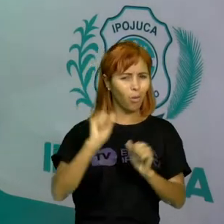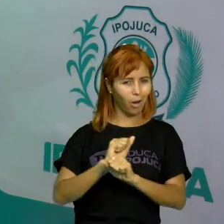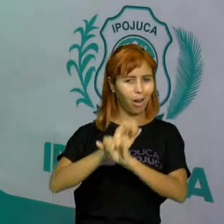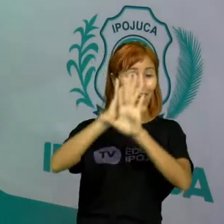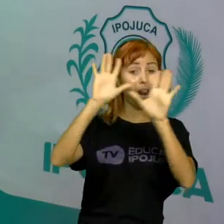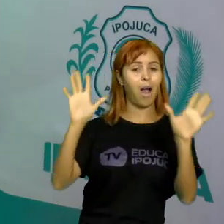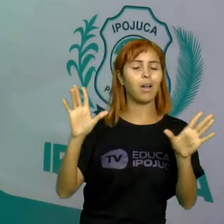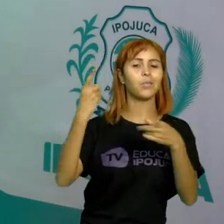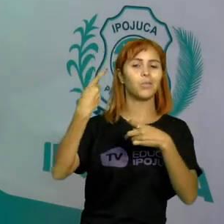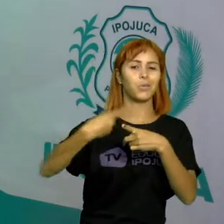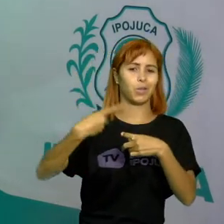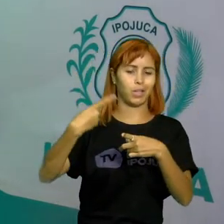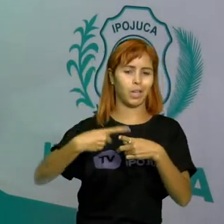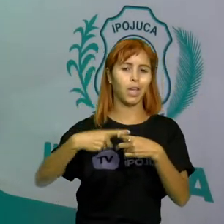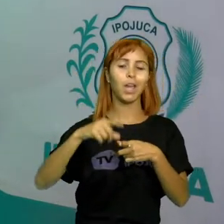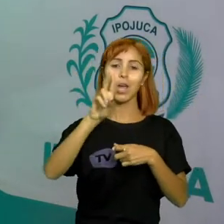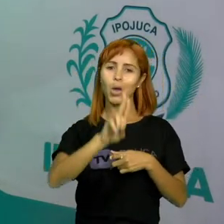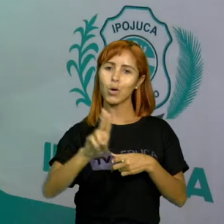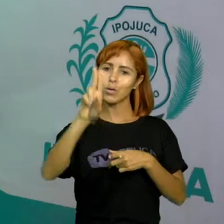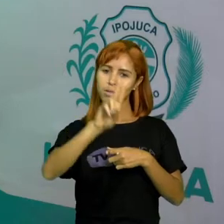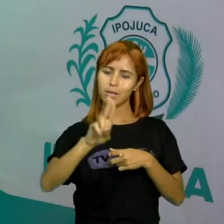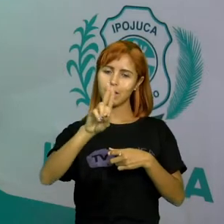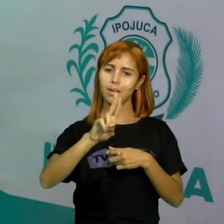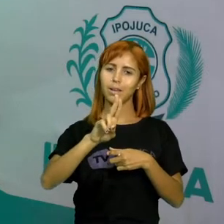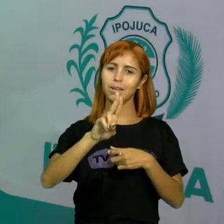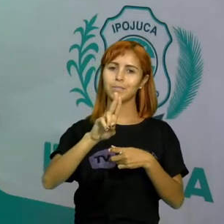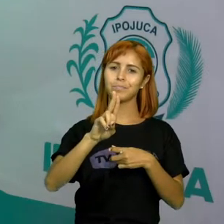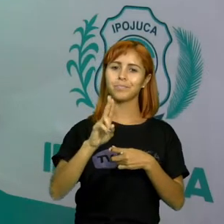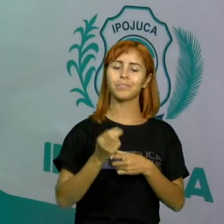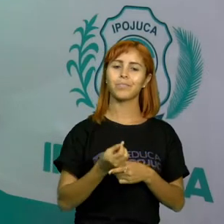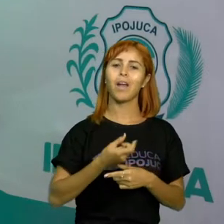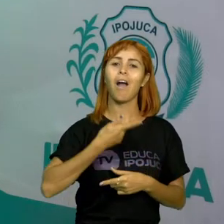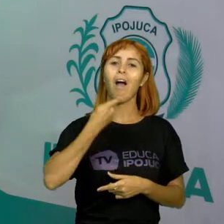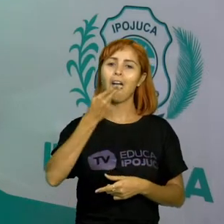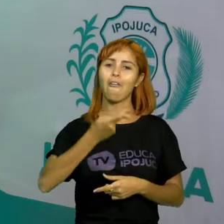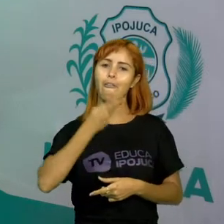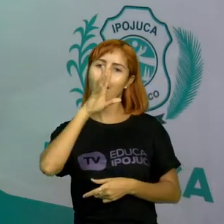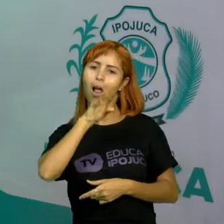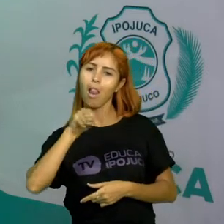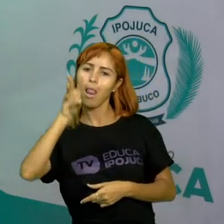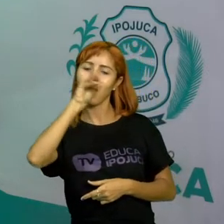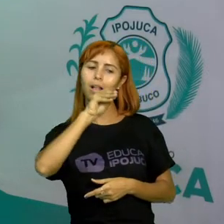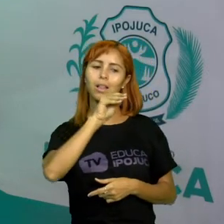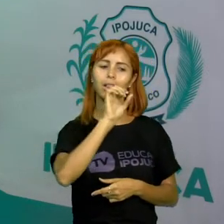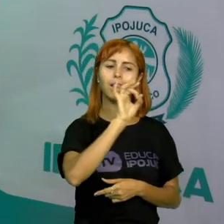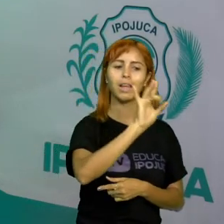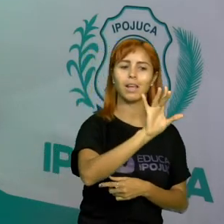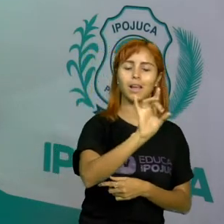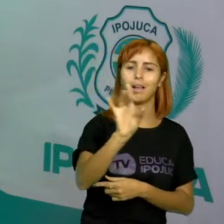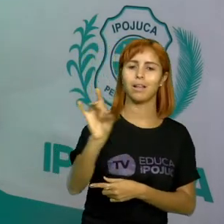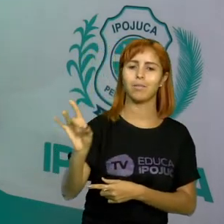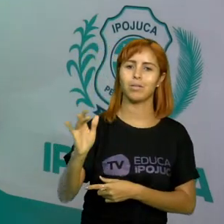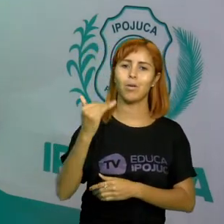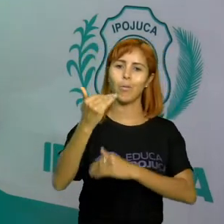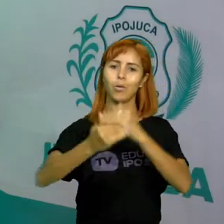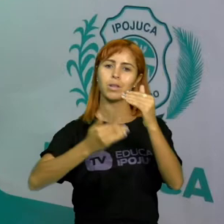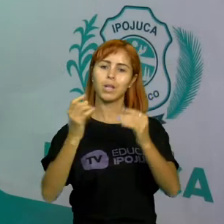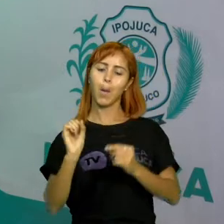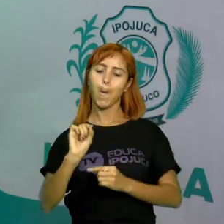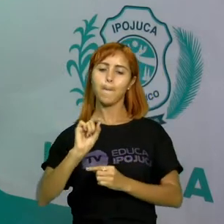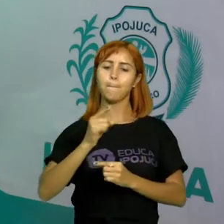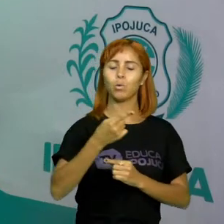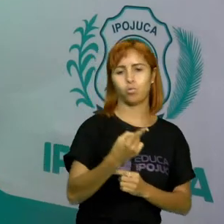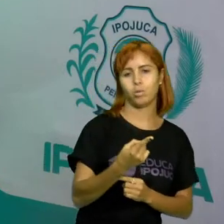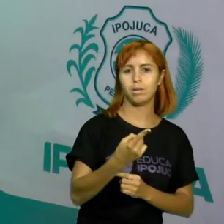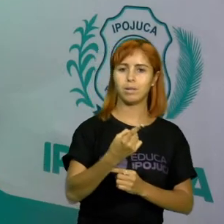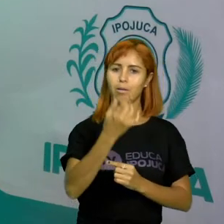claro por quê? Porque eu usei a entonação dos personagens, porque eu usei o processo de pontuação para que